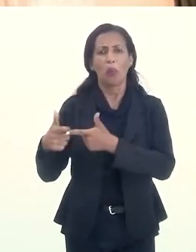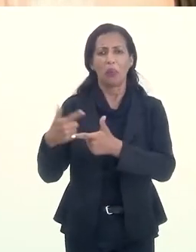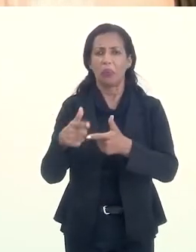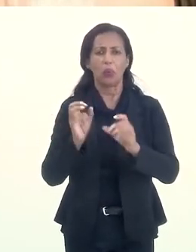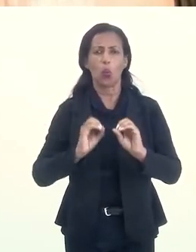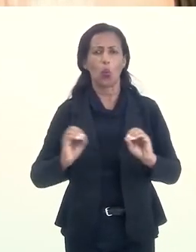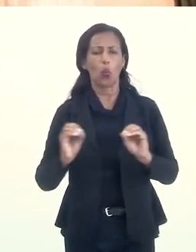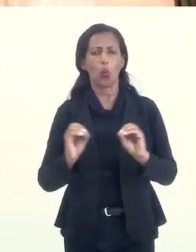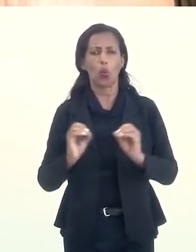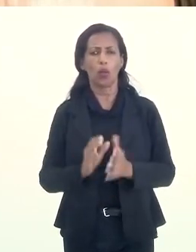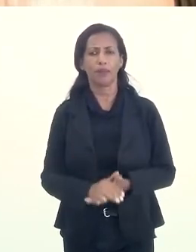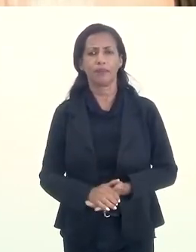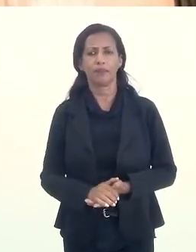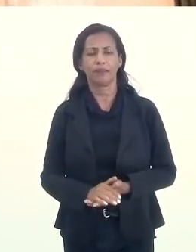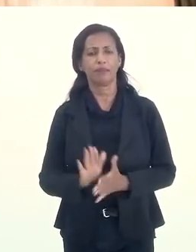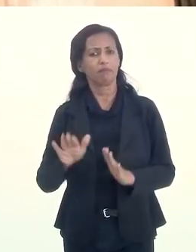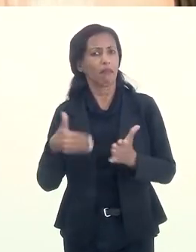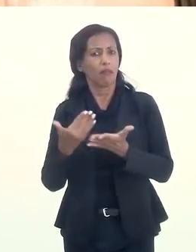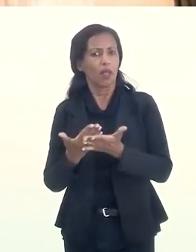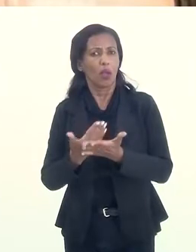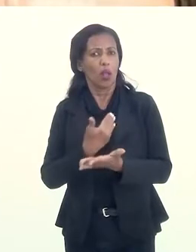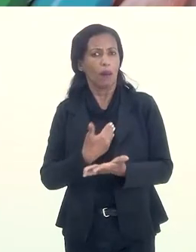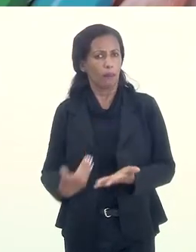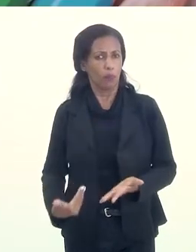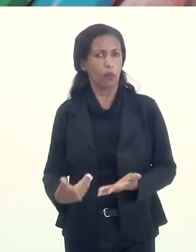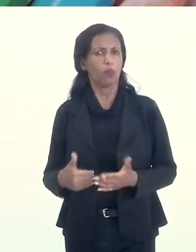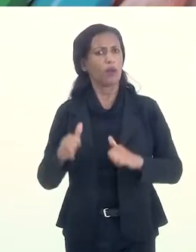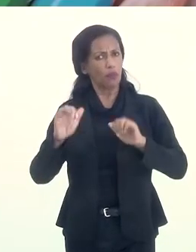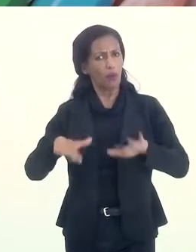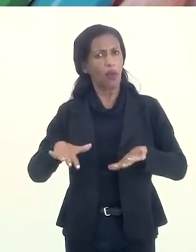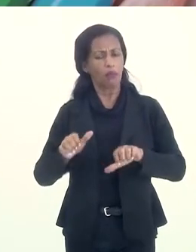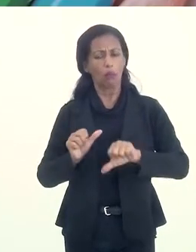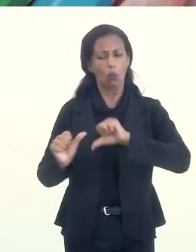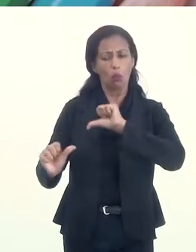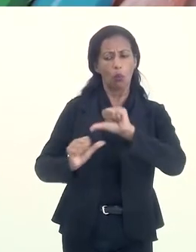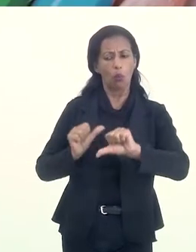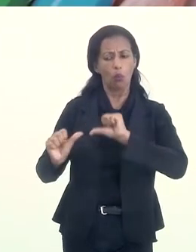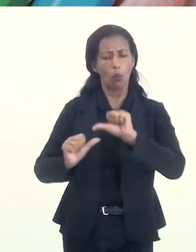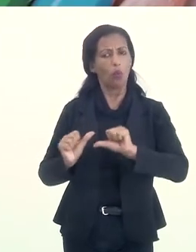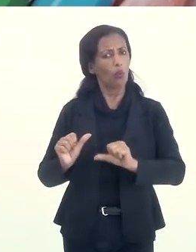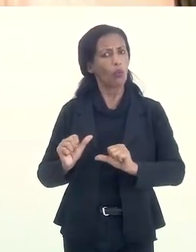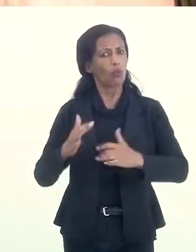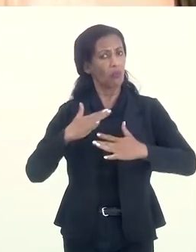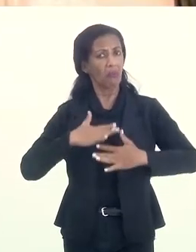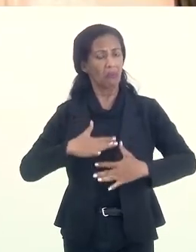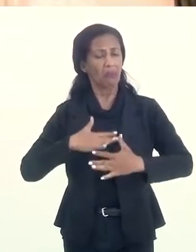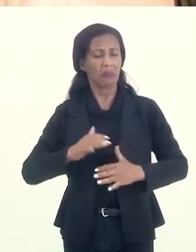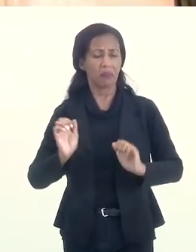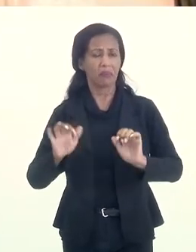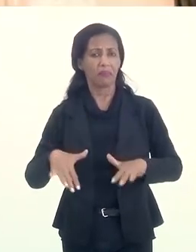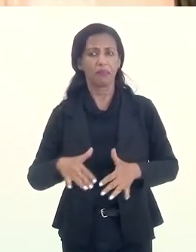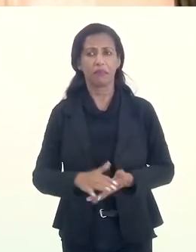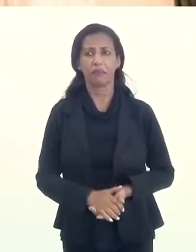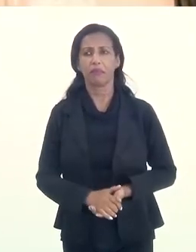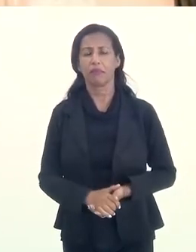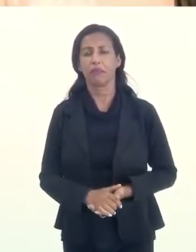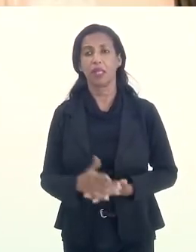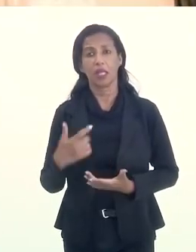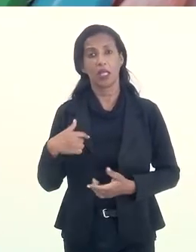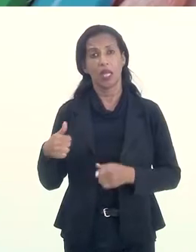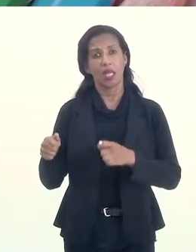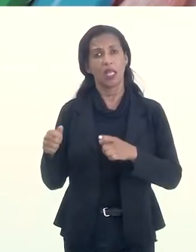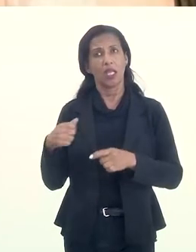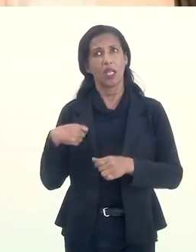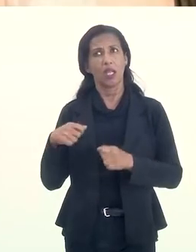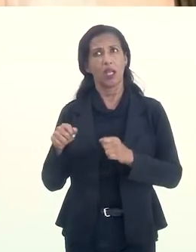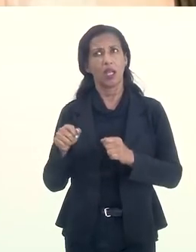houve nenhum problema. Foi tranquila a transição. Transição tranquila. E aí